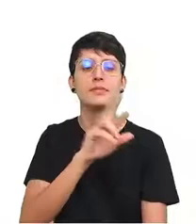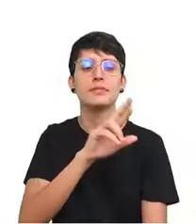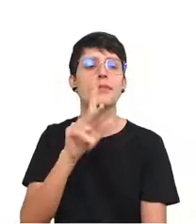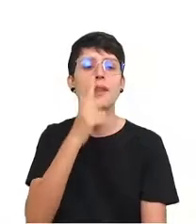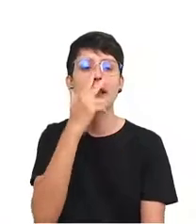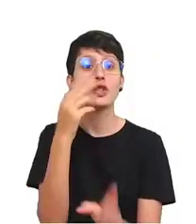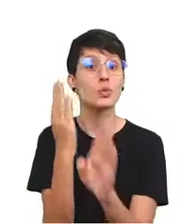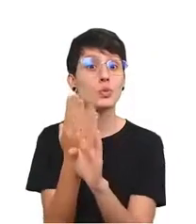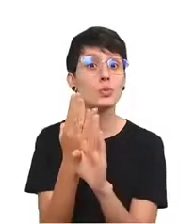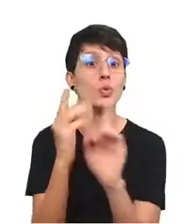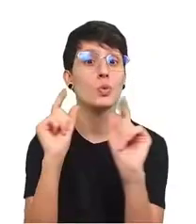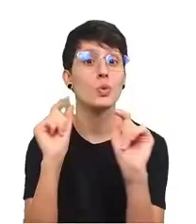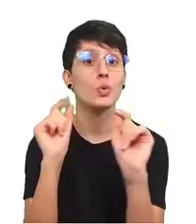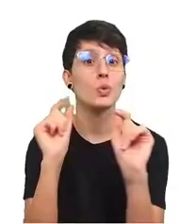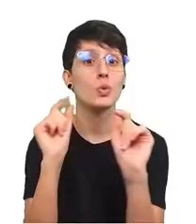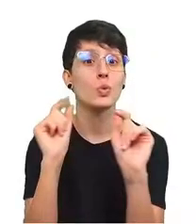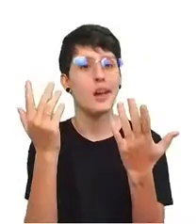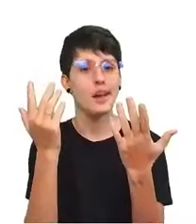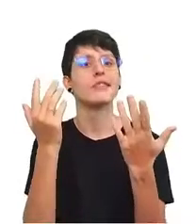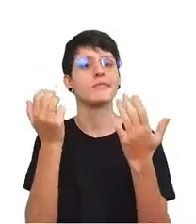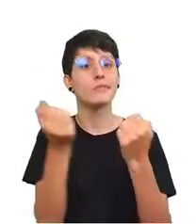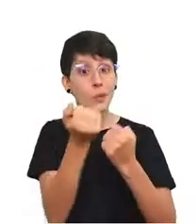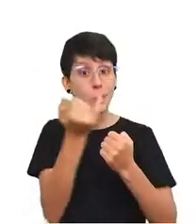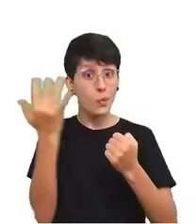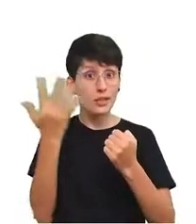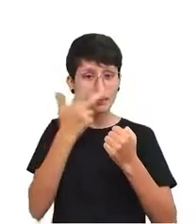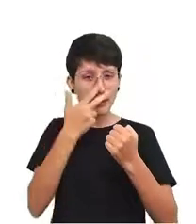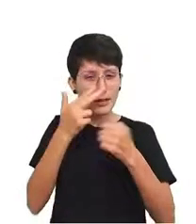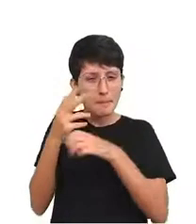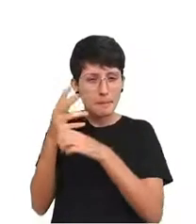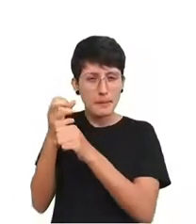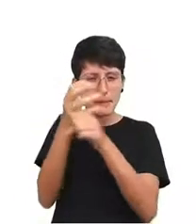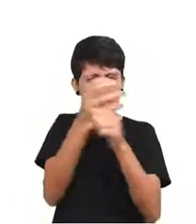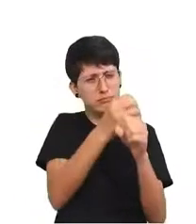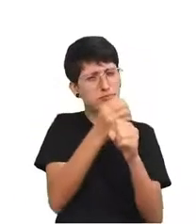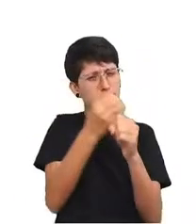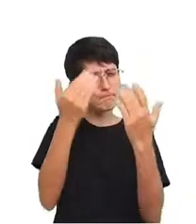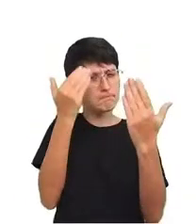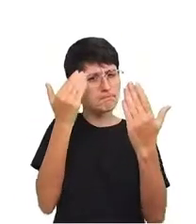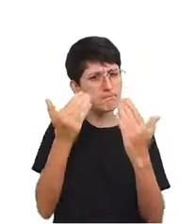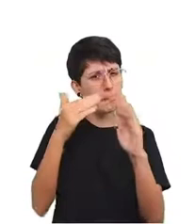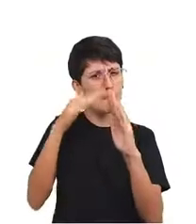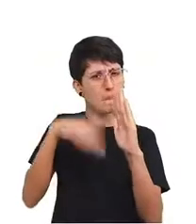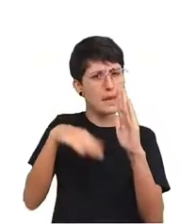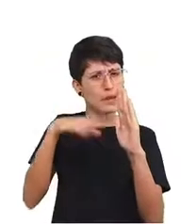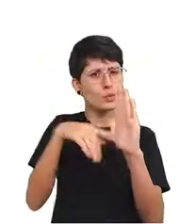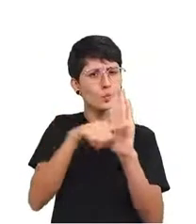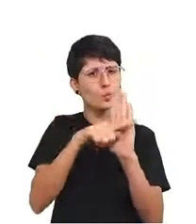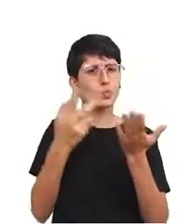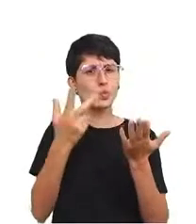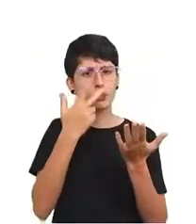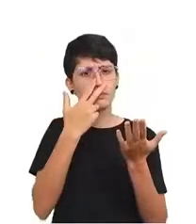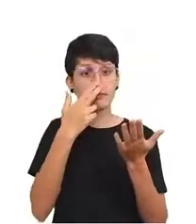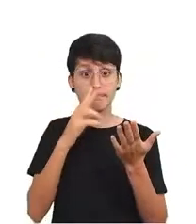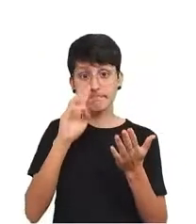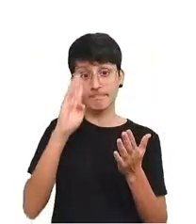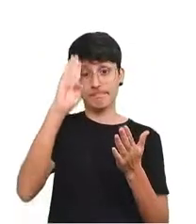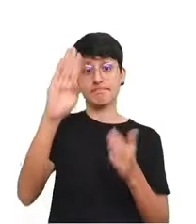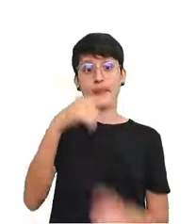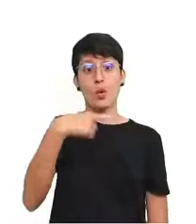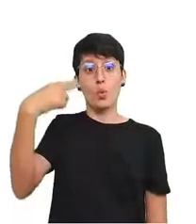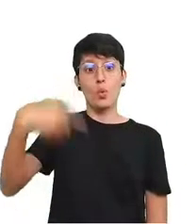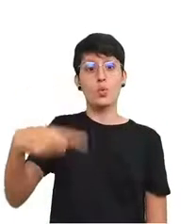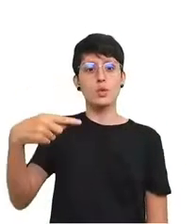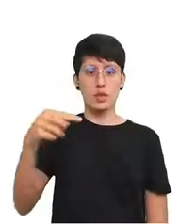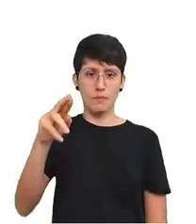uma contagem suspeita, para menos, em alguns lugares. E aqui eu me refiro especialmente à Rússia. Se olharmos o mapa de mortes